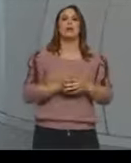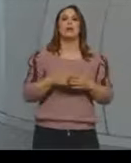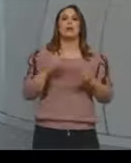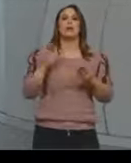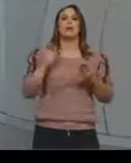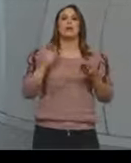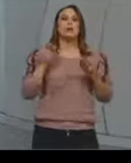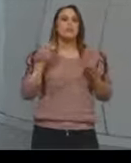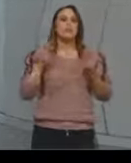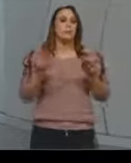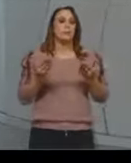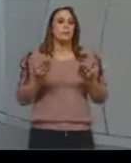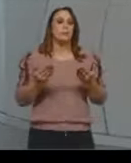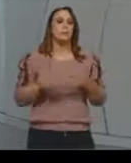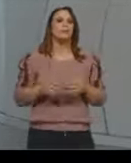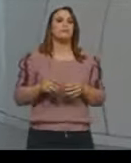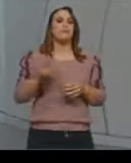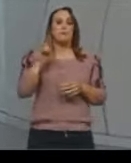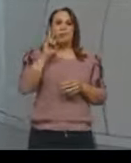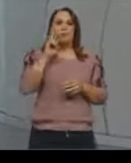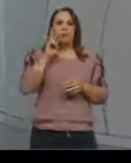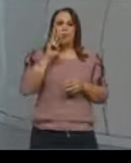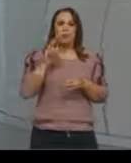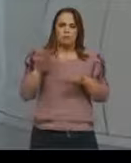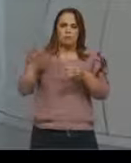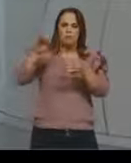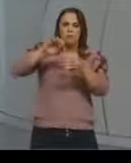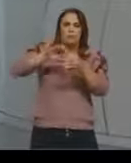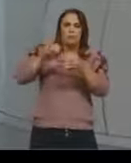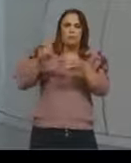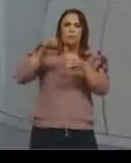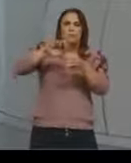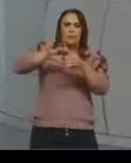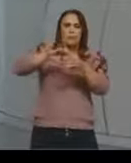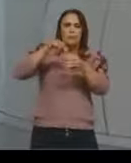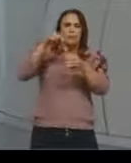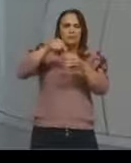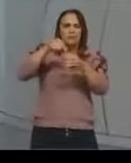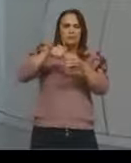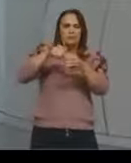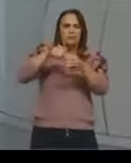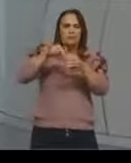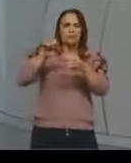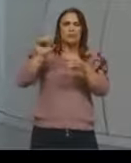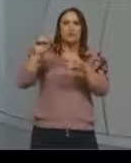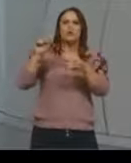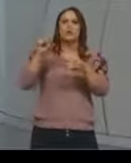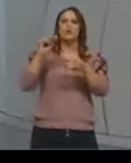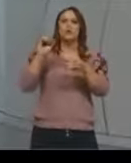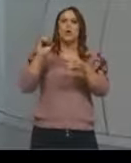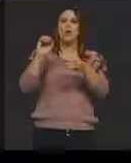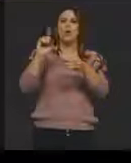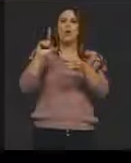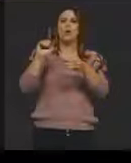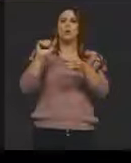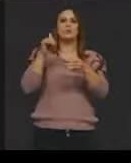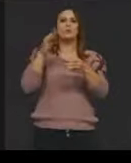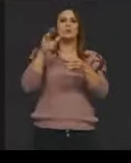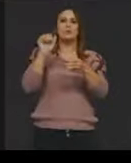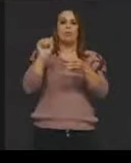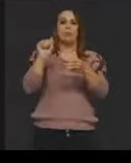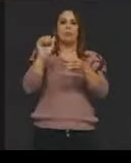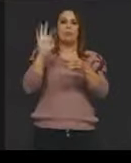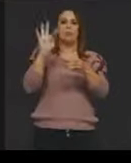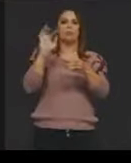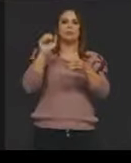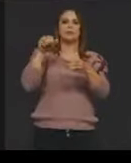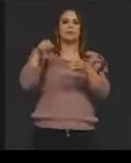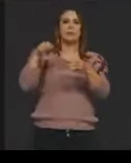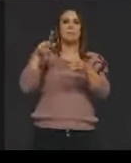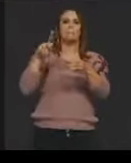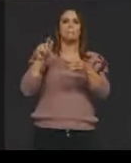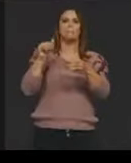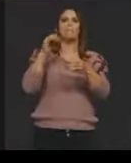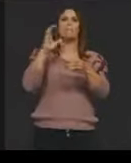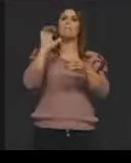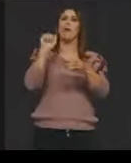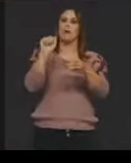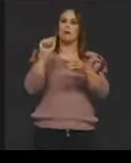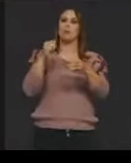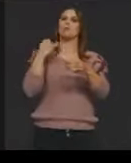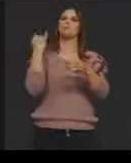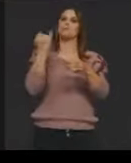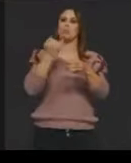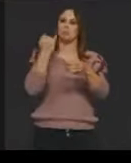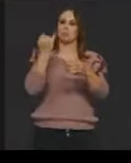solução tampão ali ela vai ser importante para garantir que o DNA continue com essa carga negativa e o corante